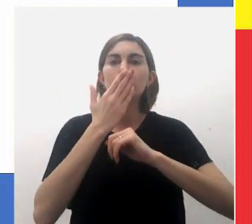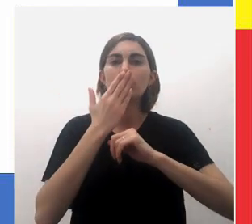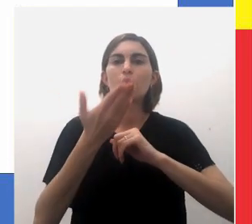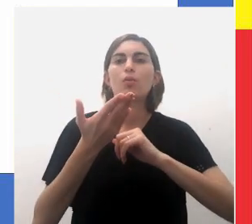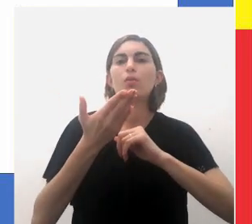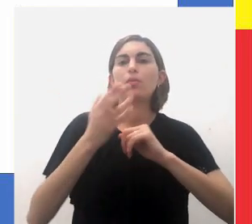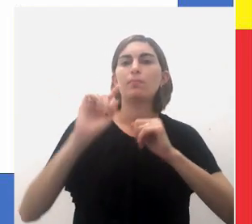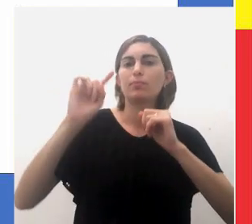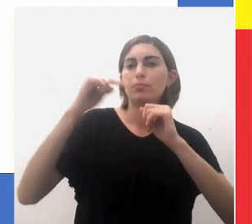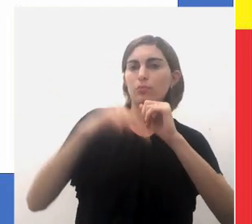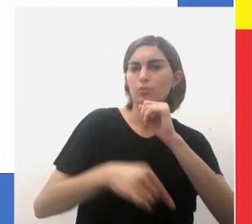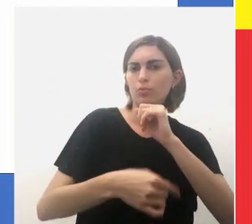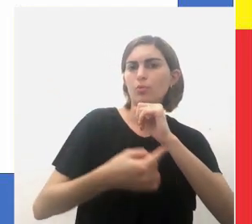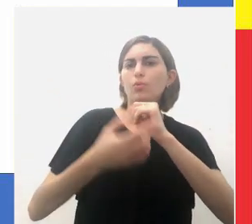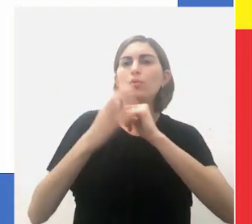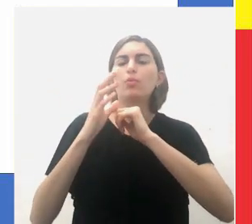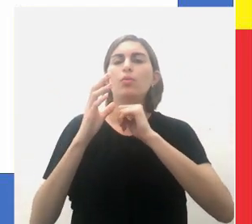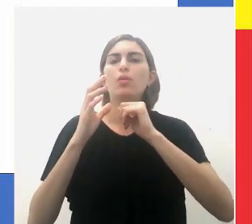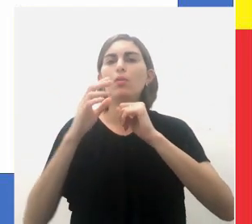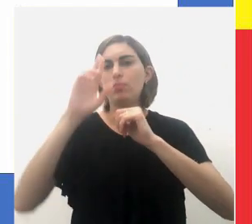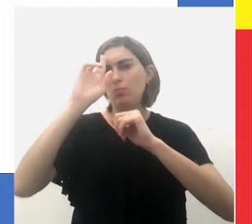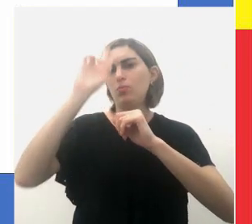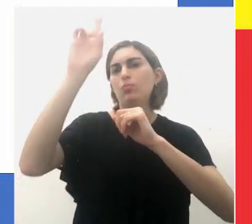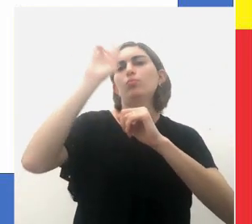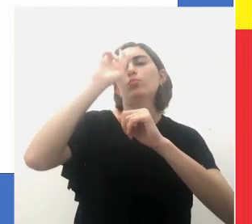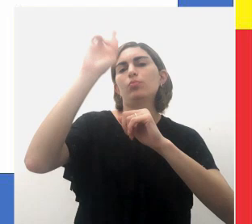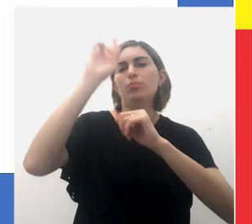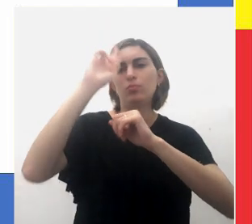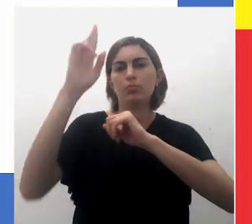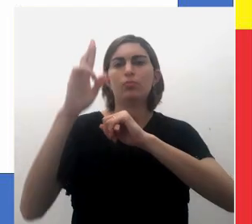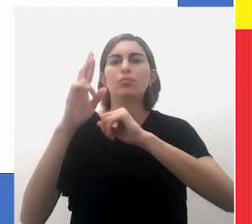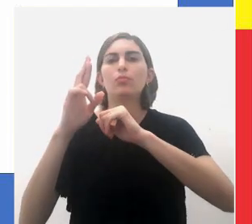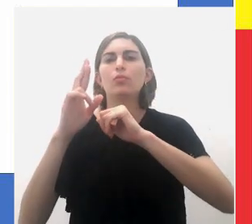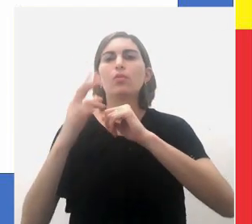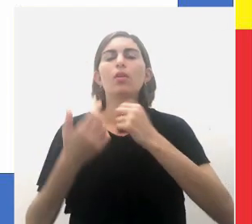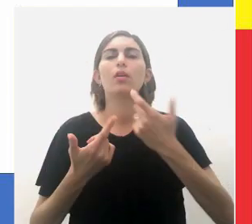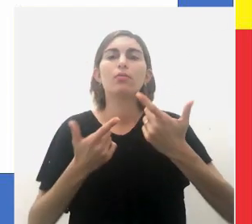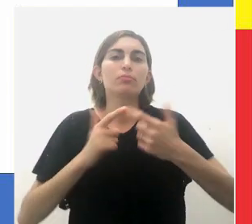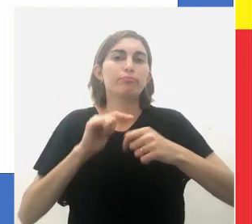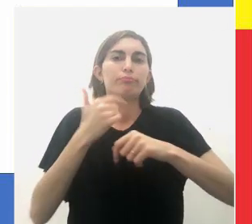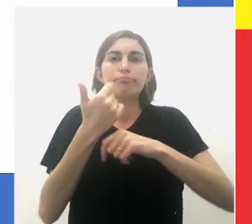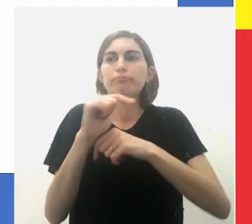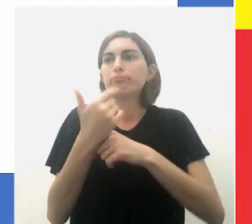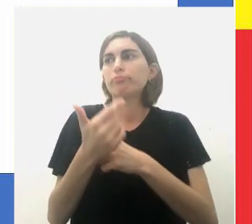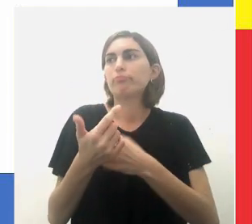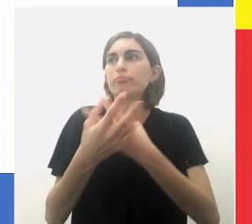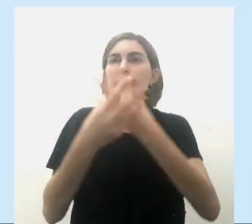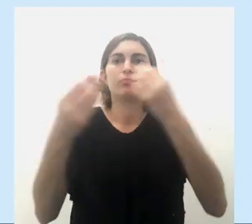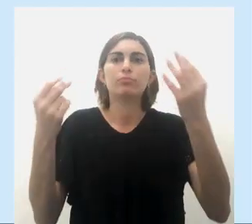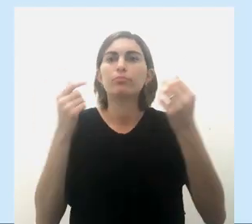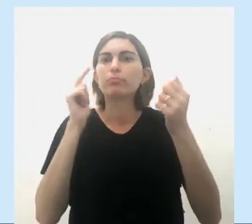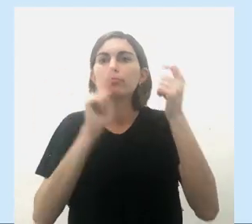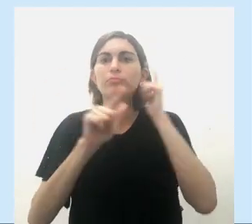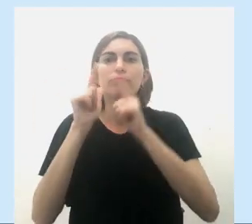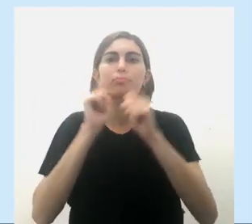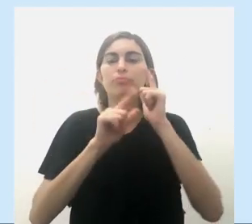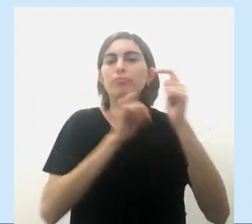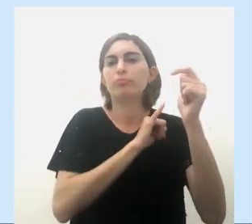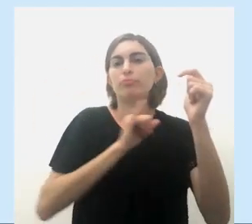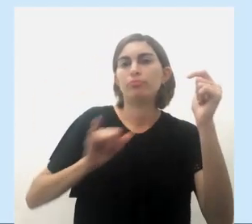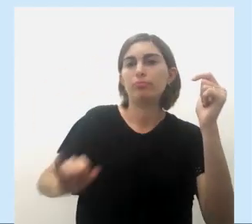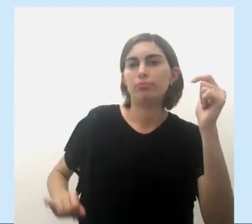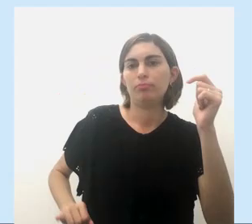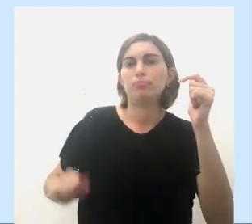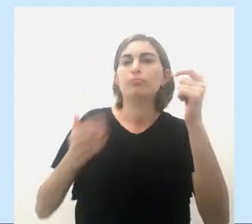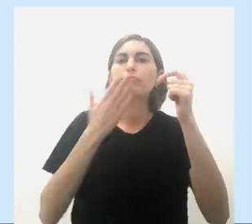Algo profundamente conservador e autoritário. Então, não houve muitas conquistas no império